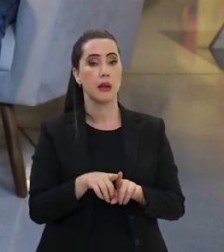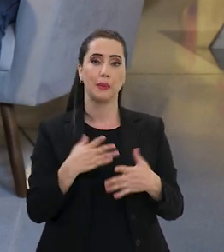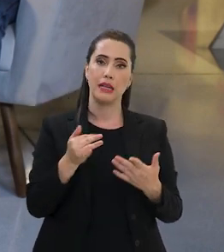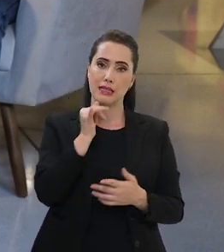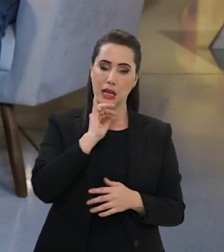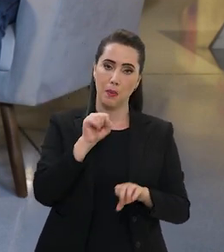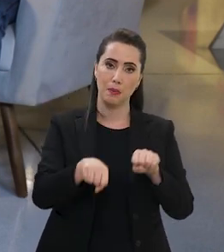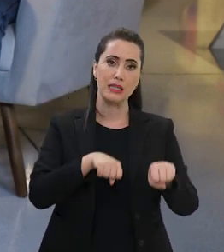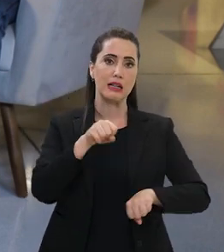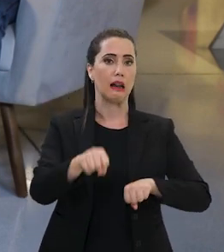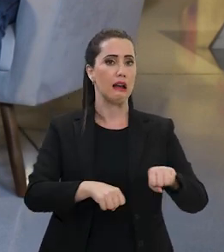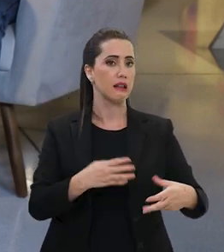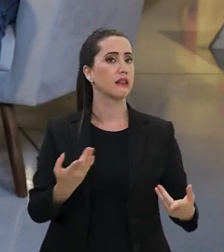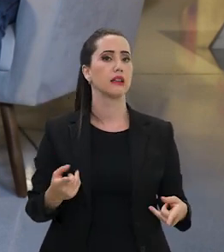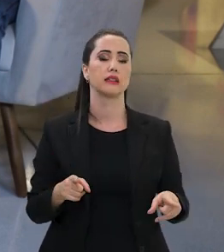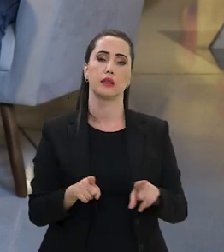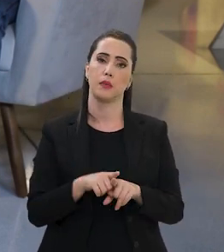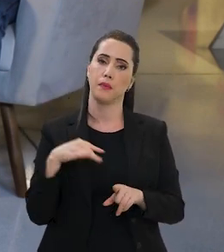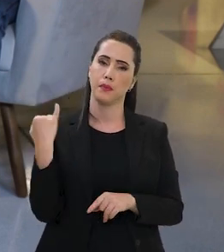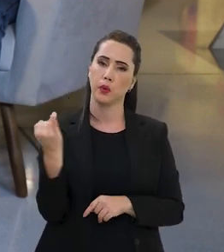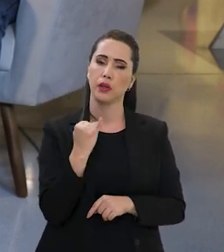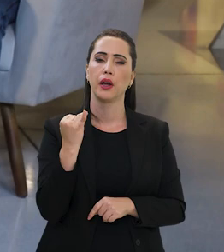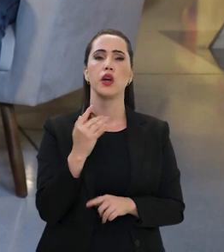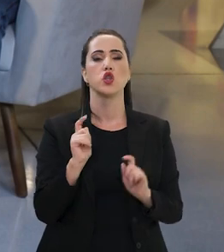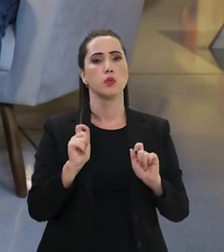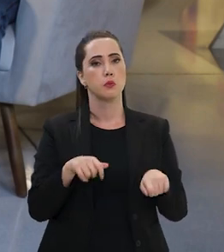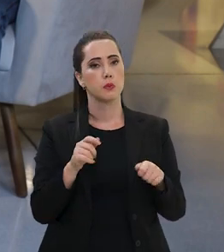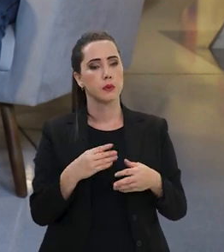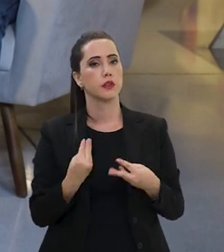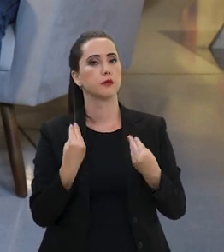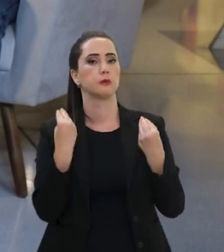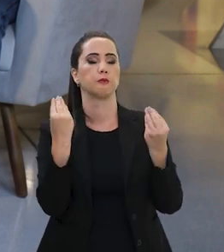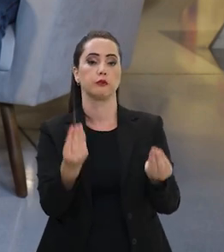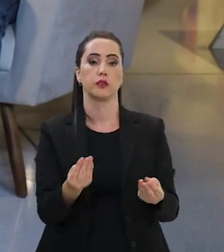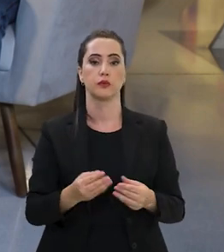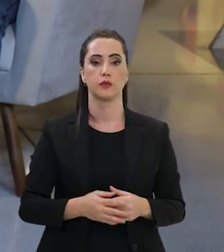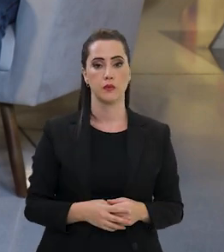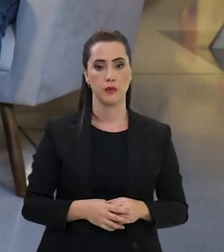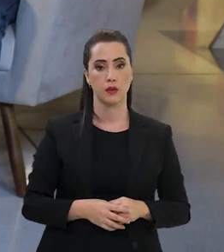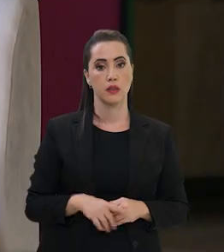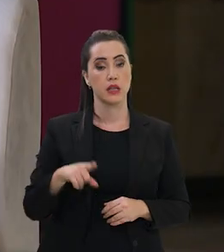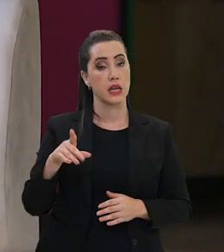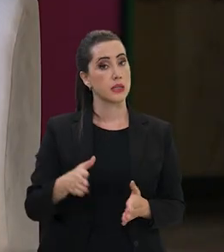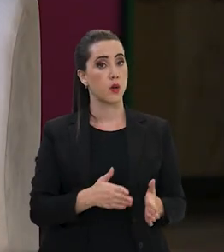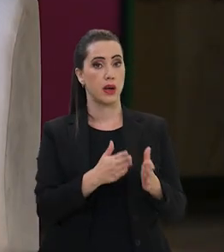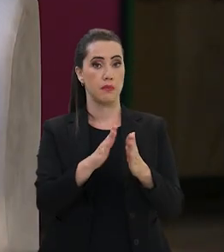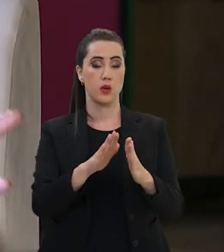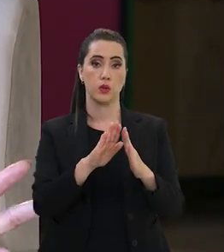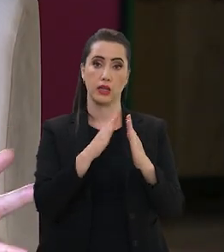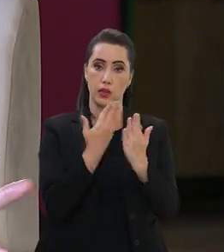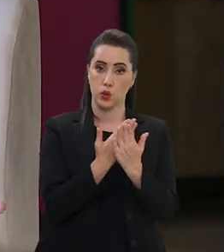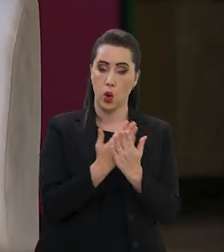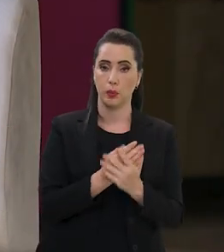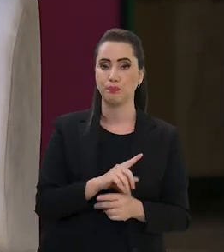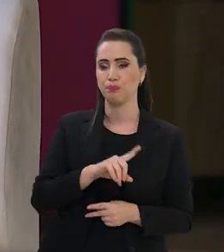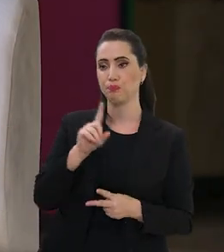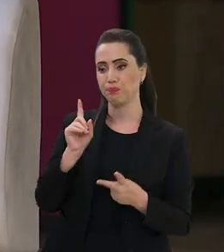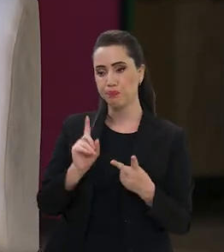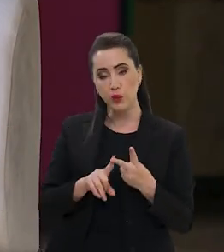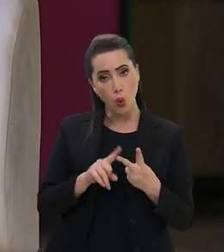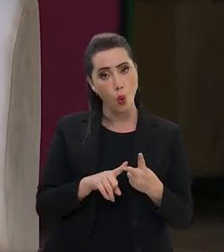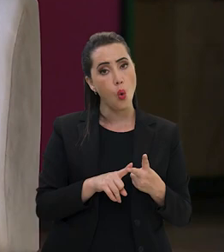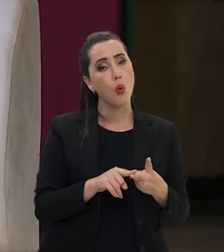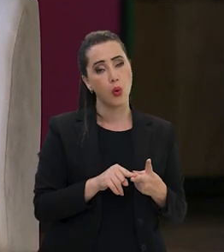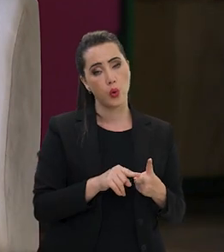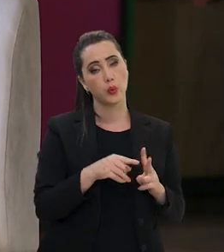também abarca as bicicletas, que eu acho que é uma alternativa extremamente sustentável hoje. Esse é o caminho da escola. E